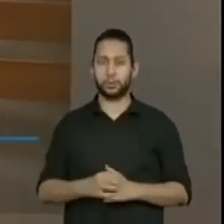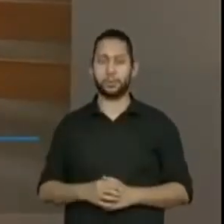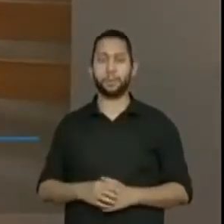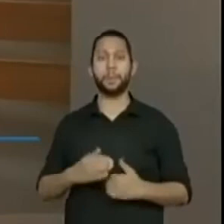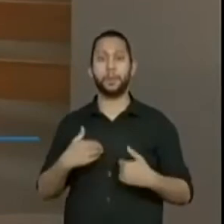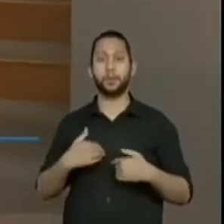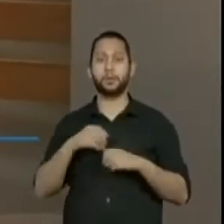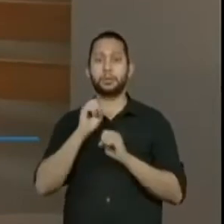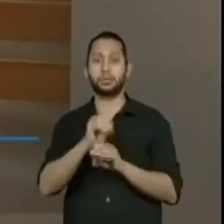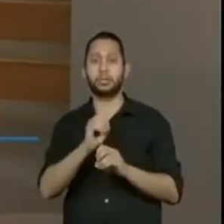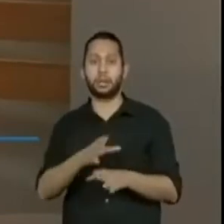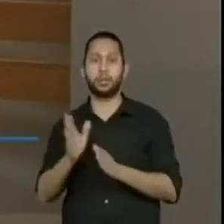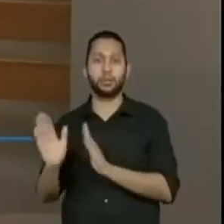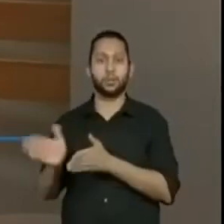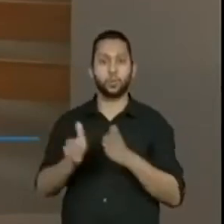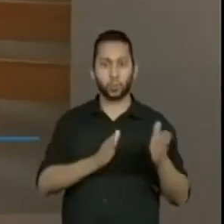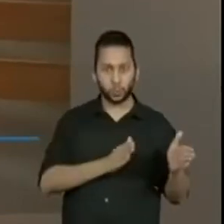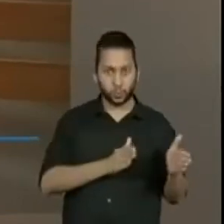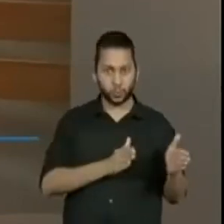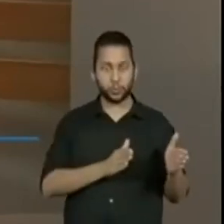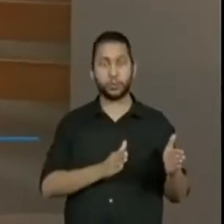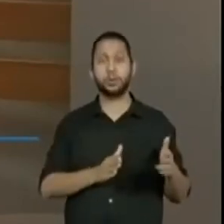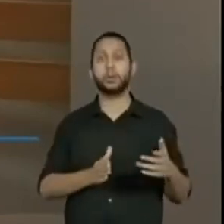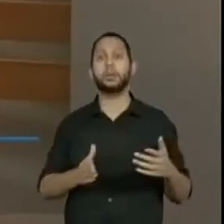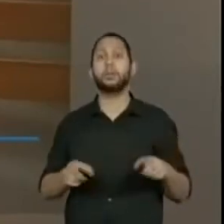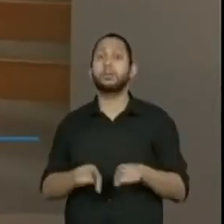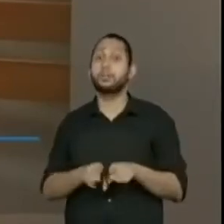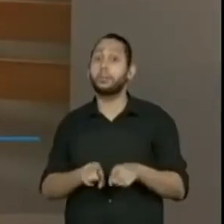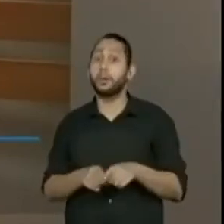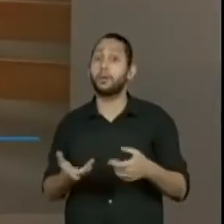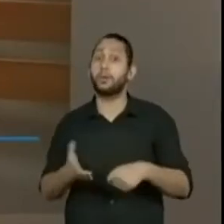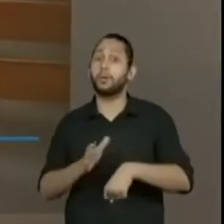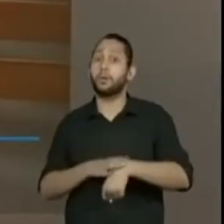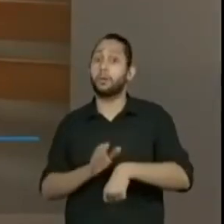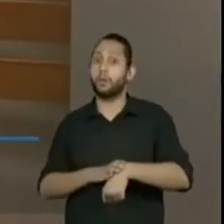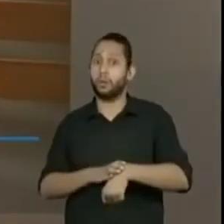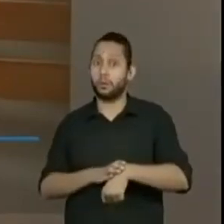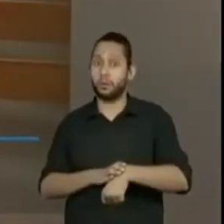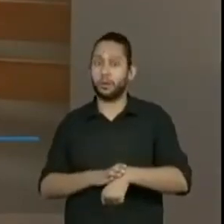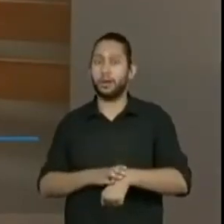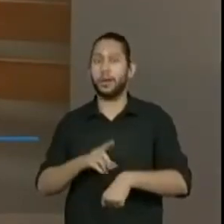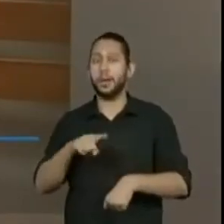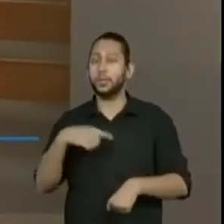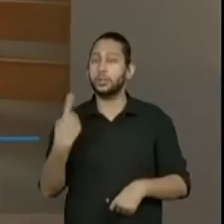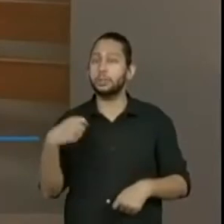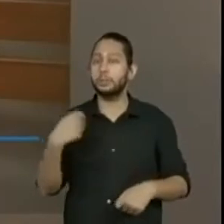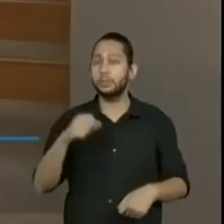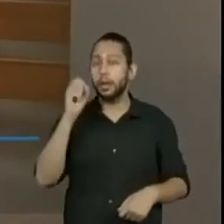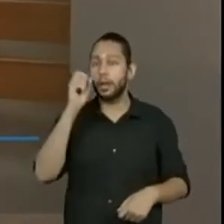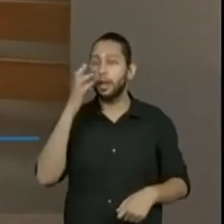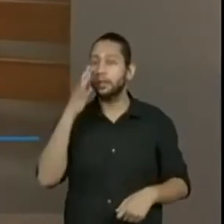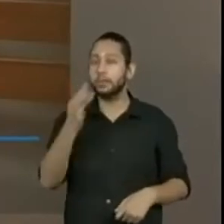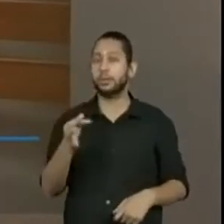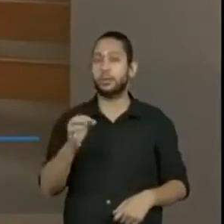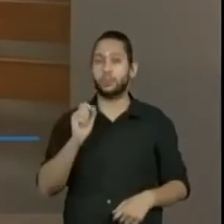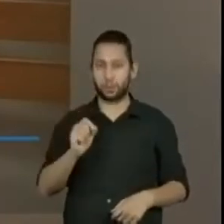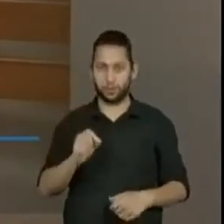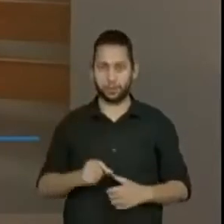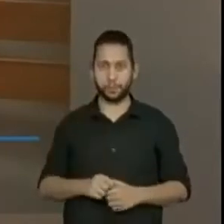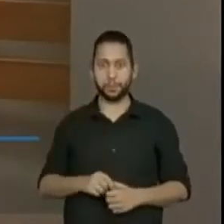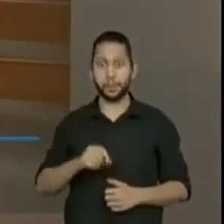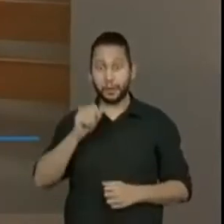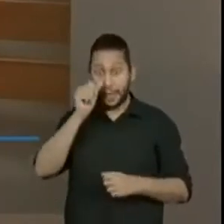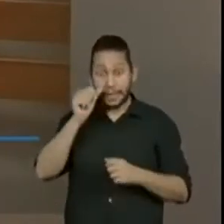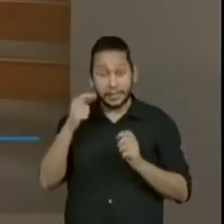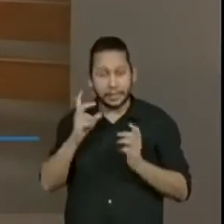sequência, que era a sequência de números, quanto nessa sequência de horas, a gente tem que prestar atenção no seguinte. Toda